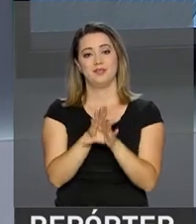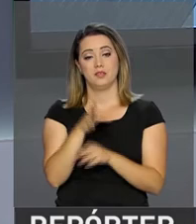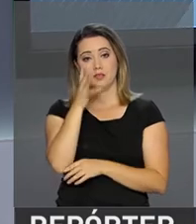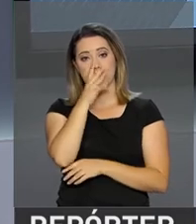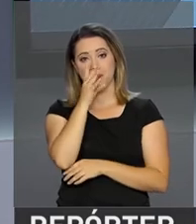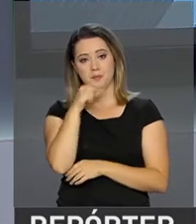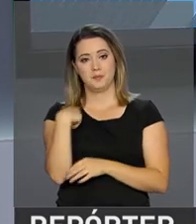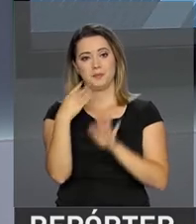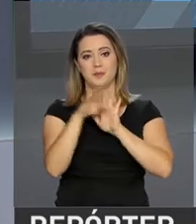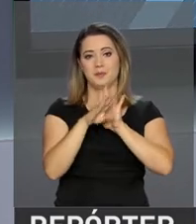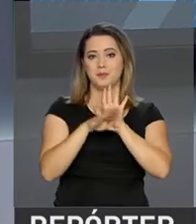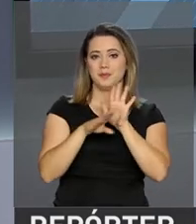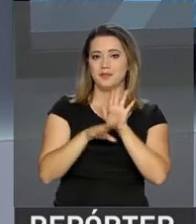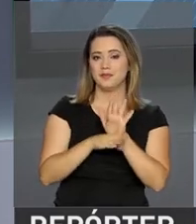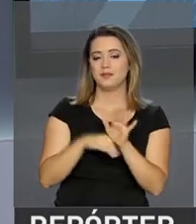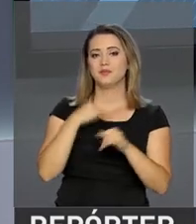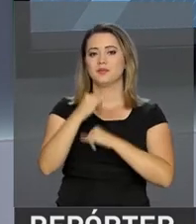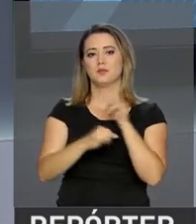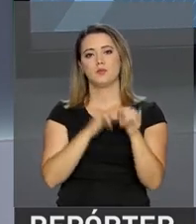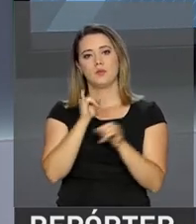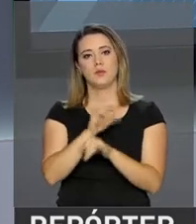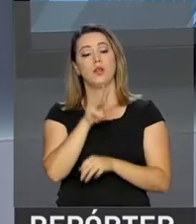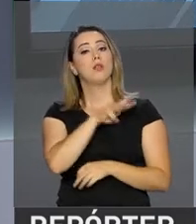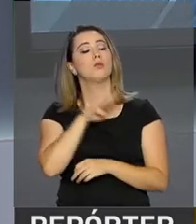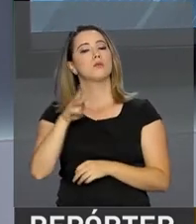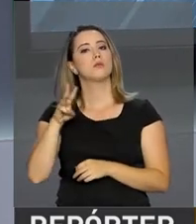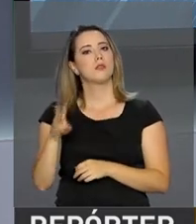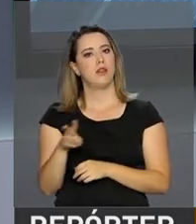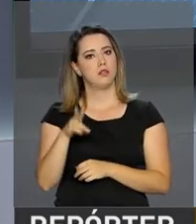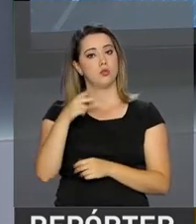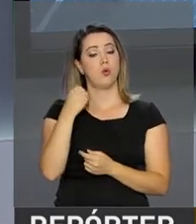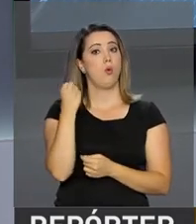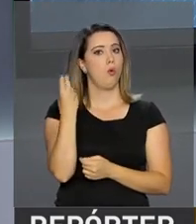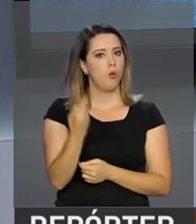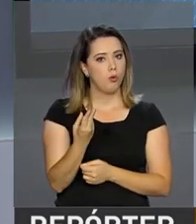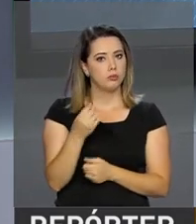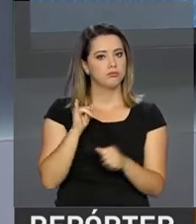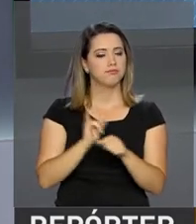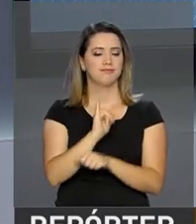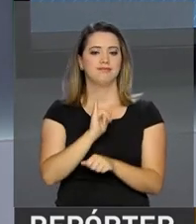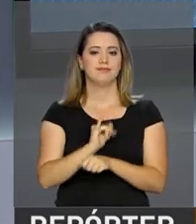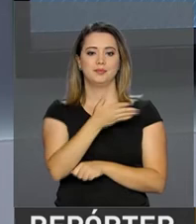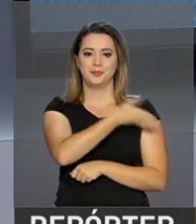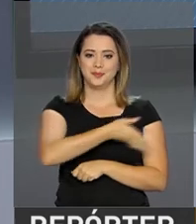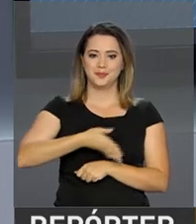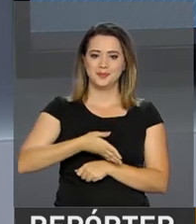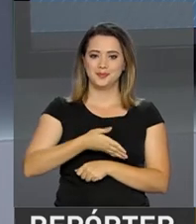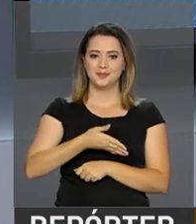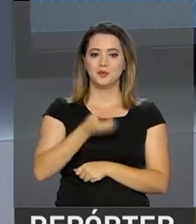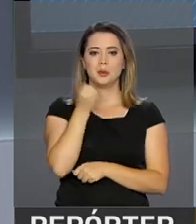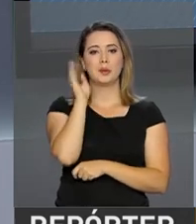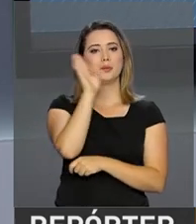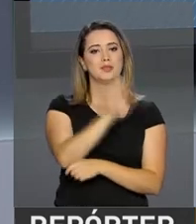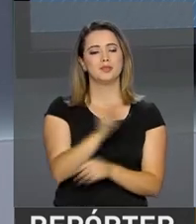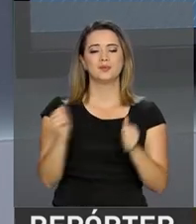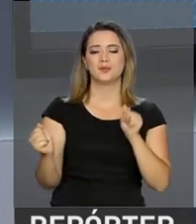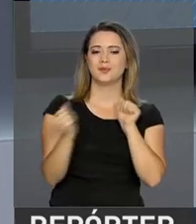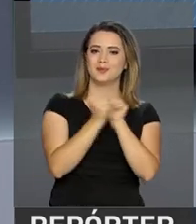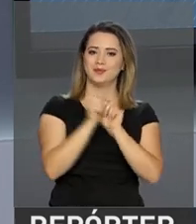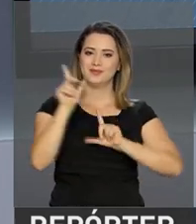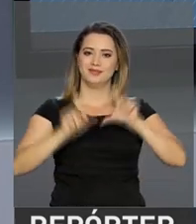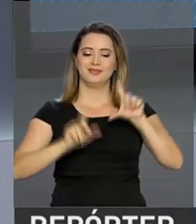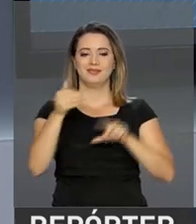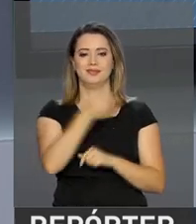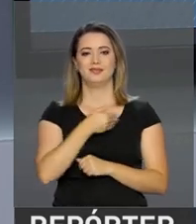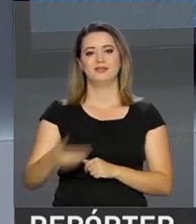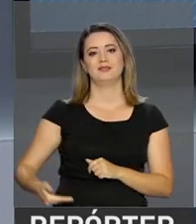acompanhar a nossa programação pela internet, no site da NBR, ou então em nosso canal no YouTube. Uma ótima tarde, e continue com a gente aqui na